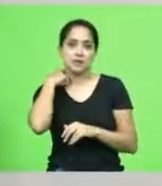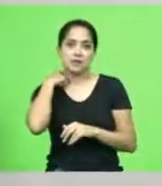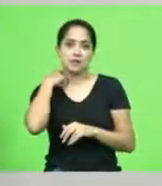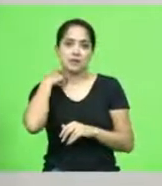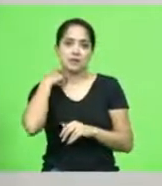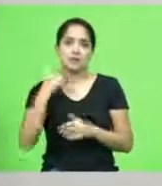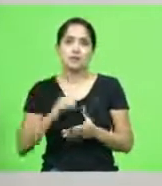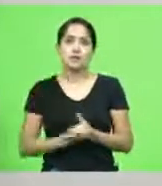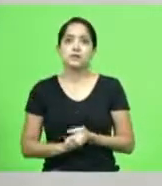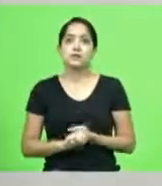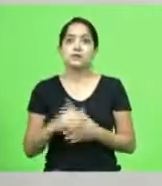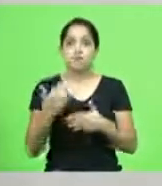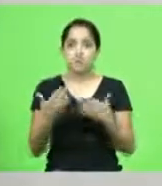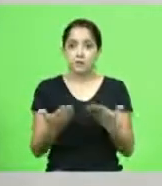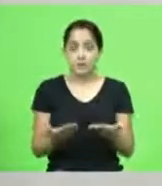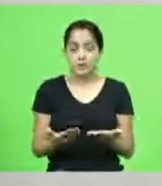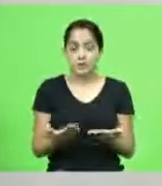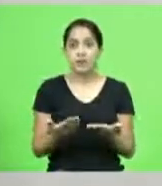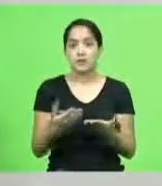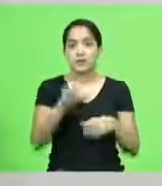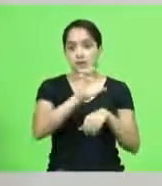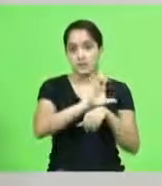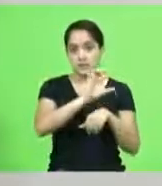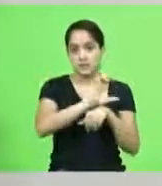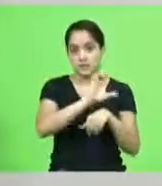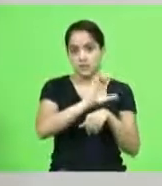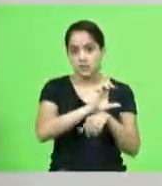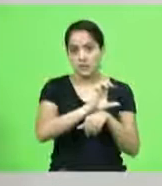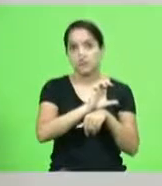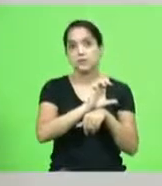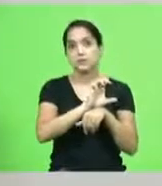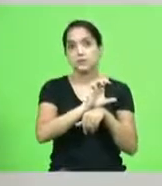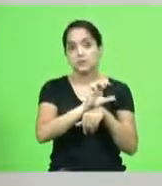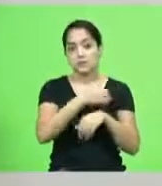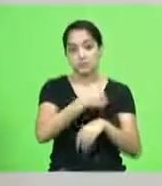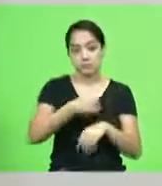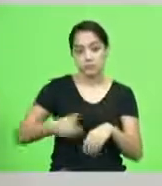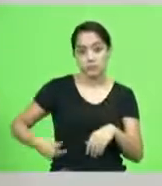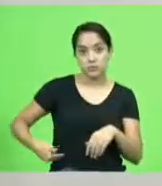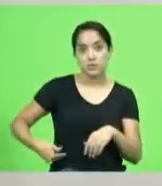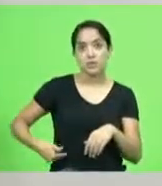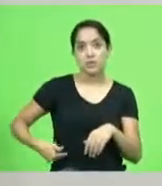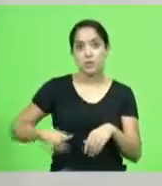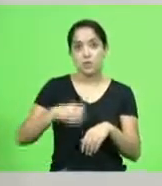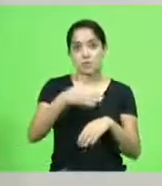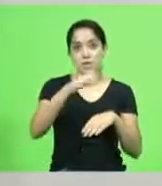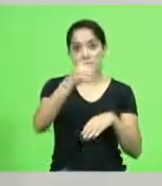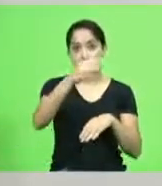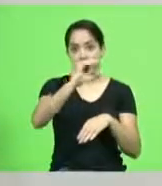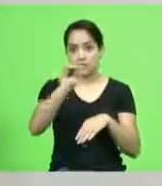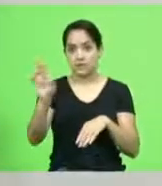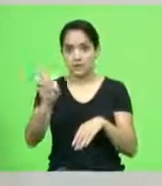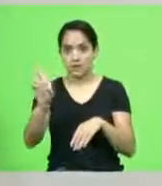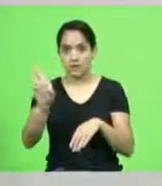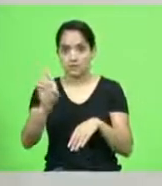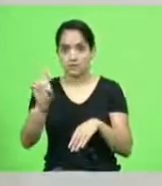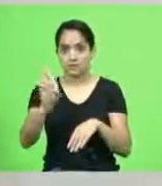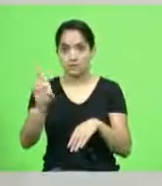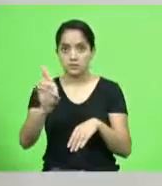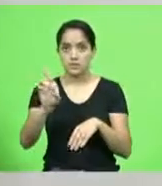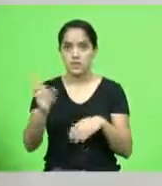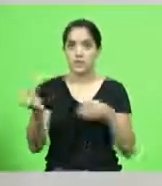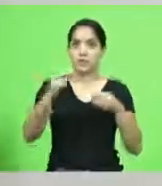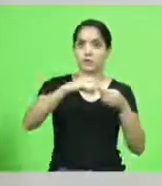a municípios a estados da união que remetem 100 reais para Brasília e volta